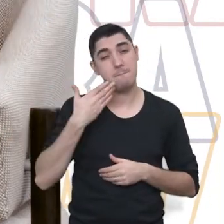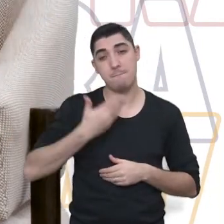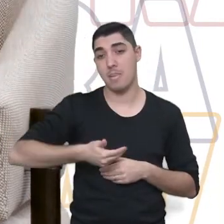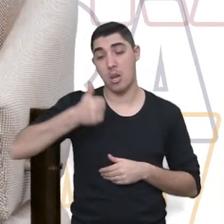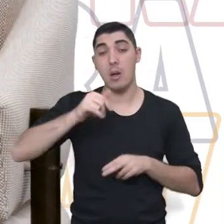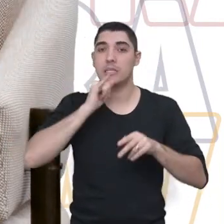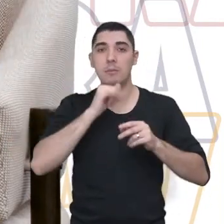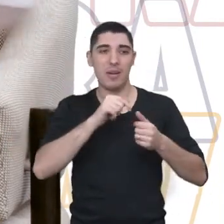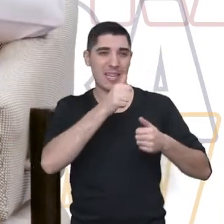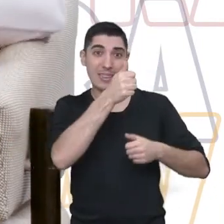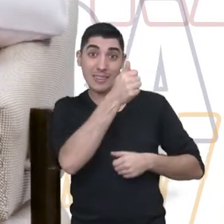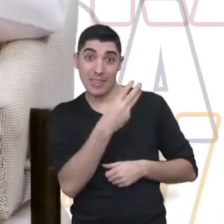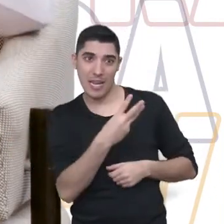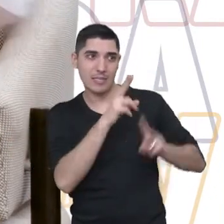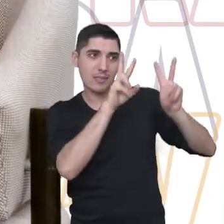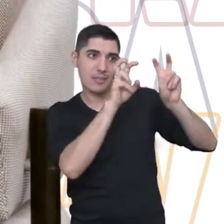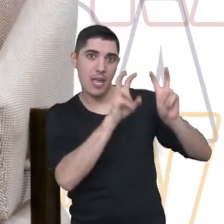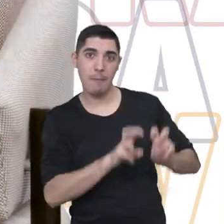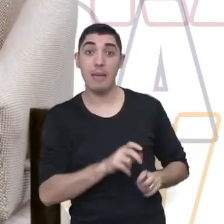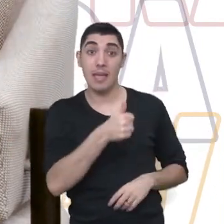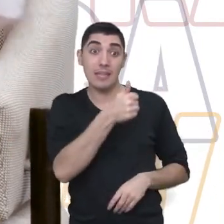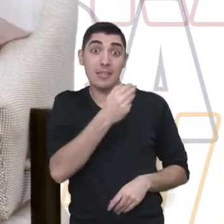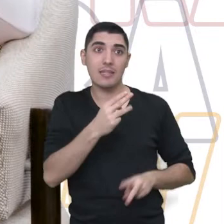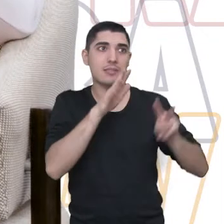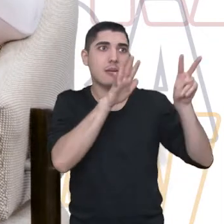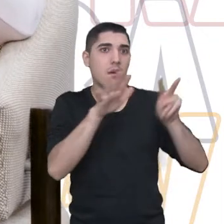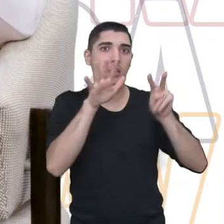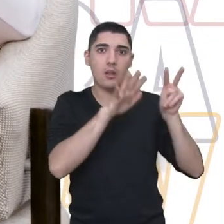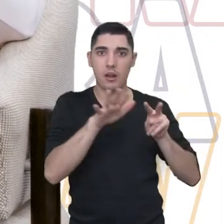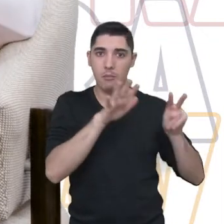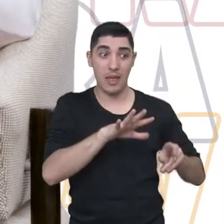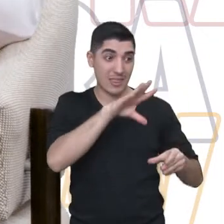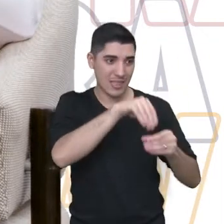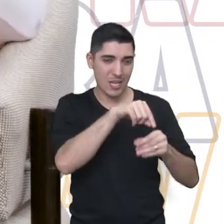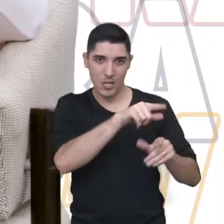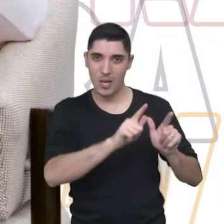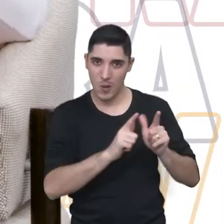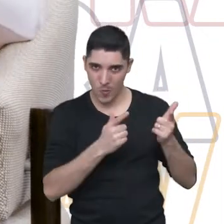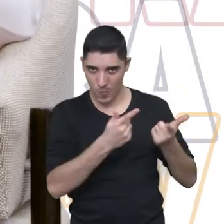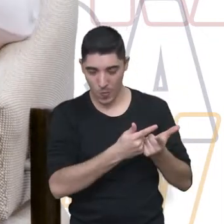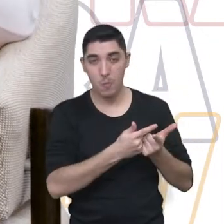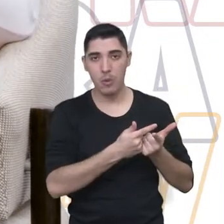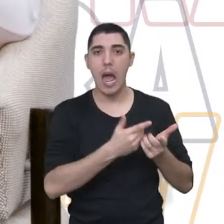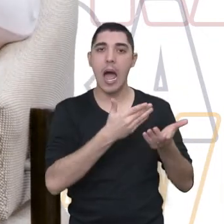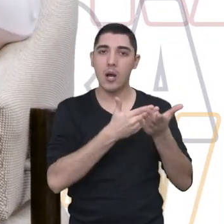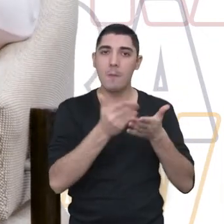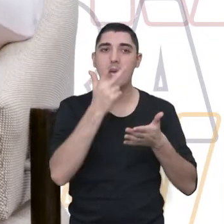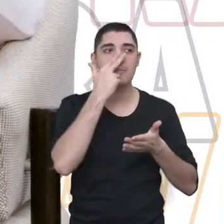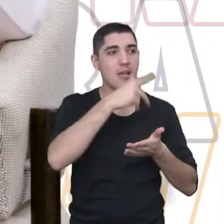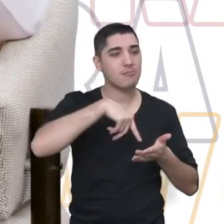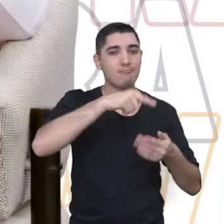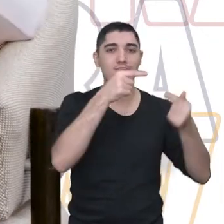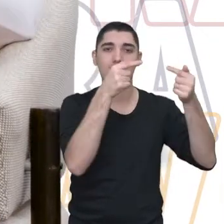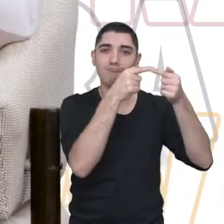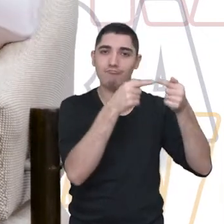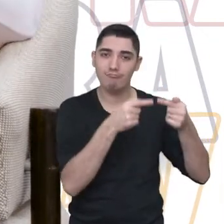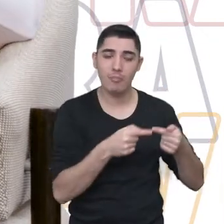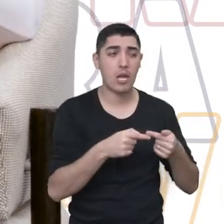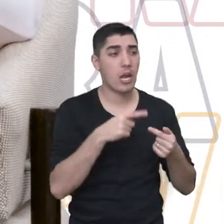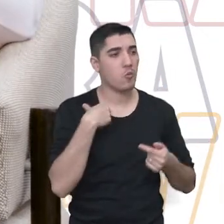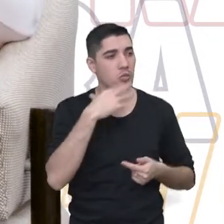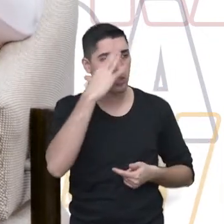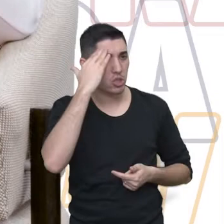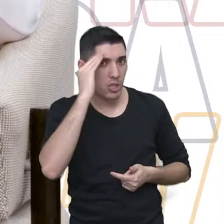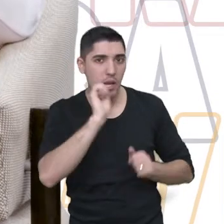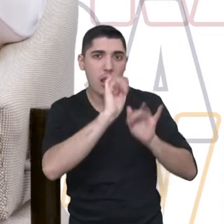Então, esses 13 temas são 13 semanas que ela fica naquele grupo, vão fazendo ali uma ligação, vão entendendo a dor